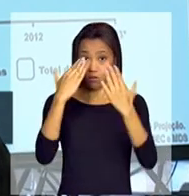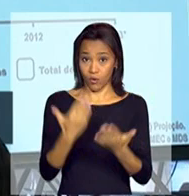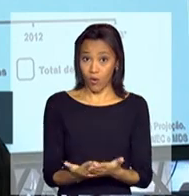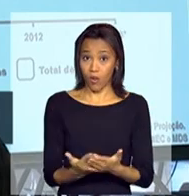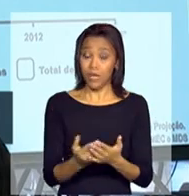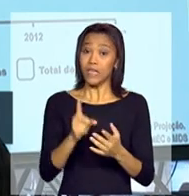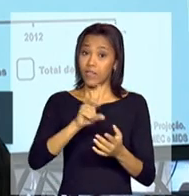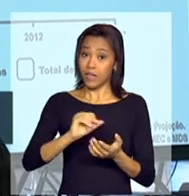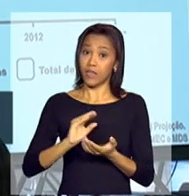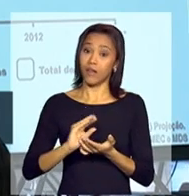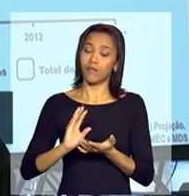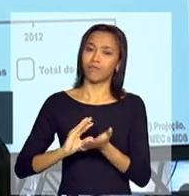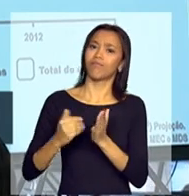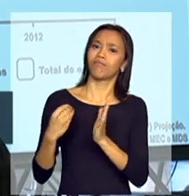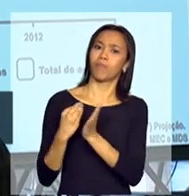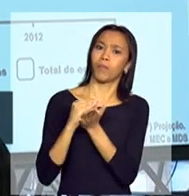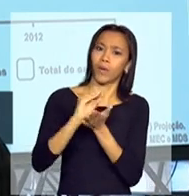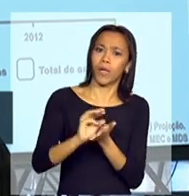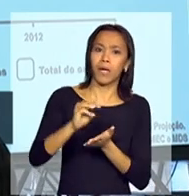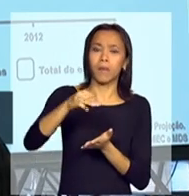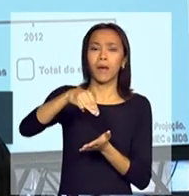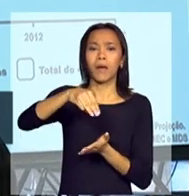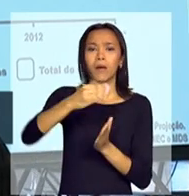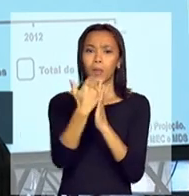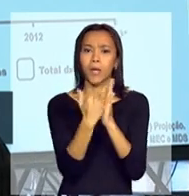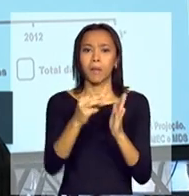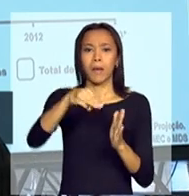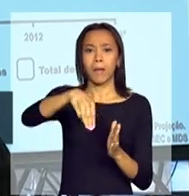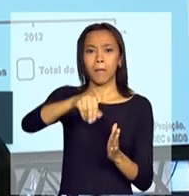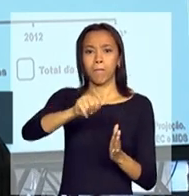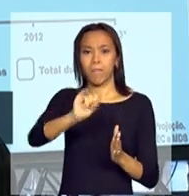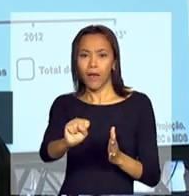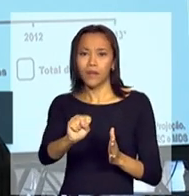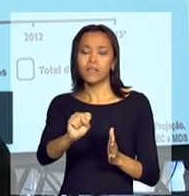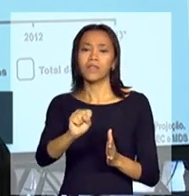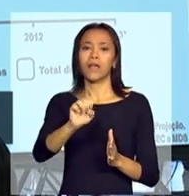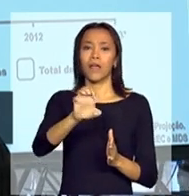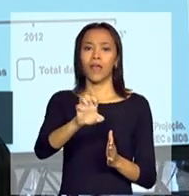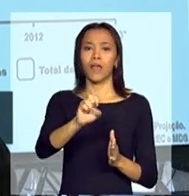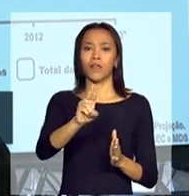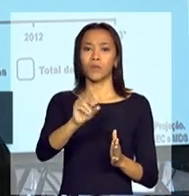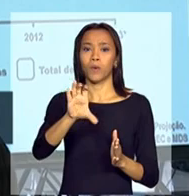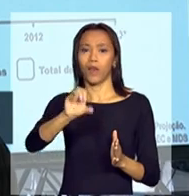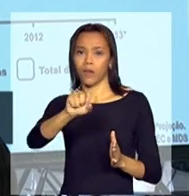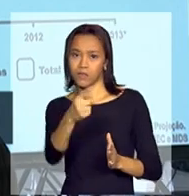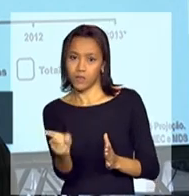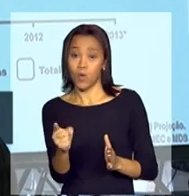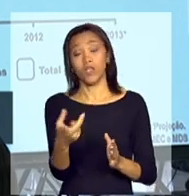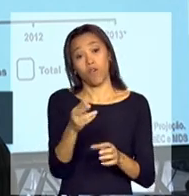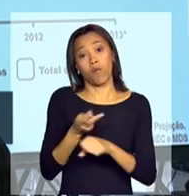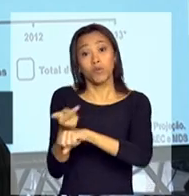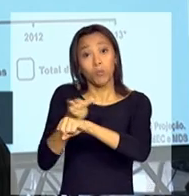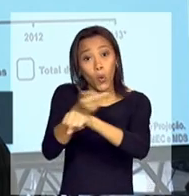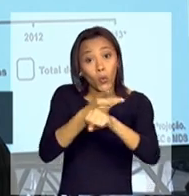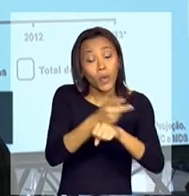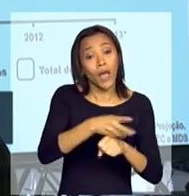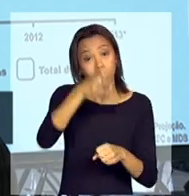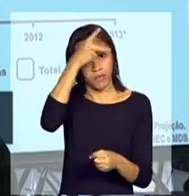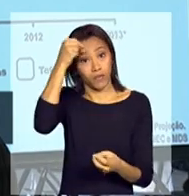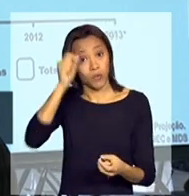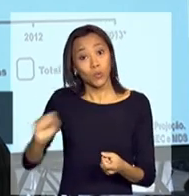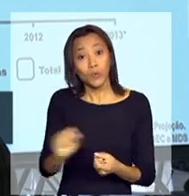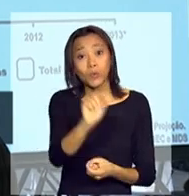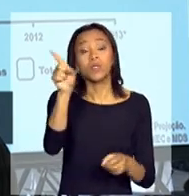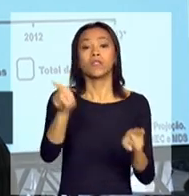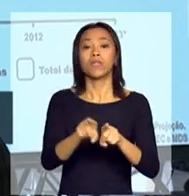Mais Educação, na escola em tempo integral por isso, mas não tinham feito. Fomos atrás das prefeituras, juntos, MEC e Ministério